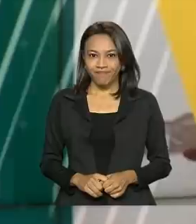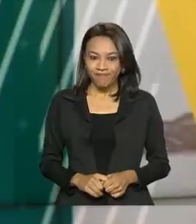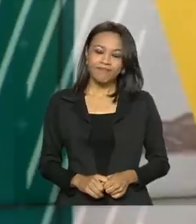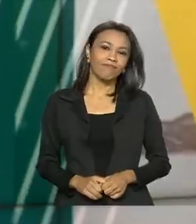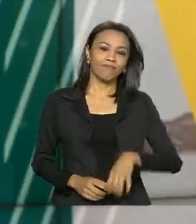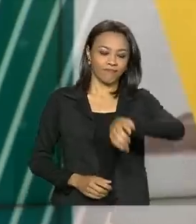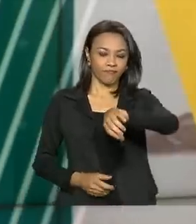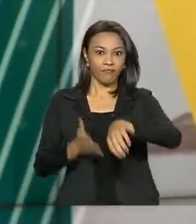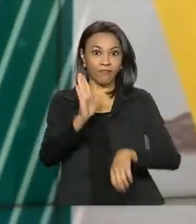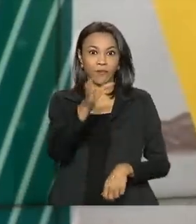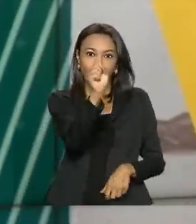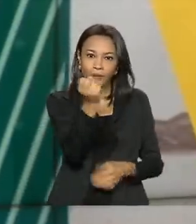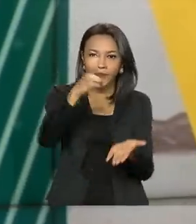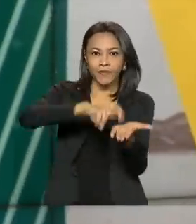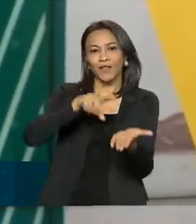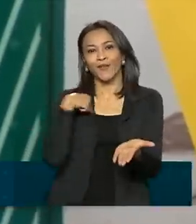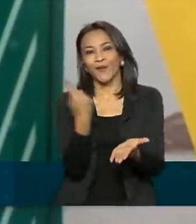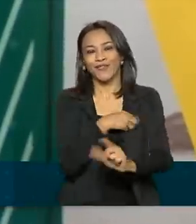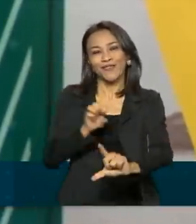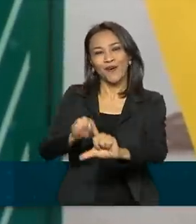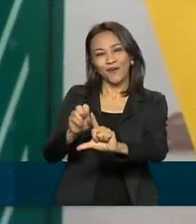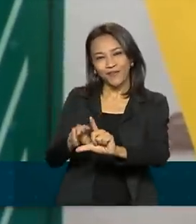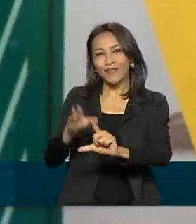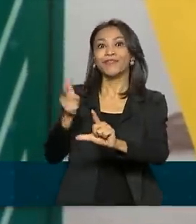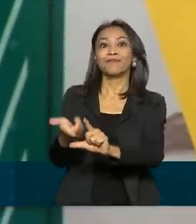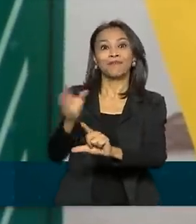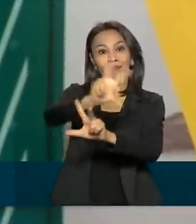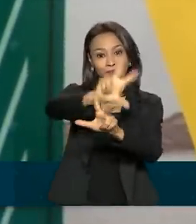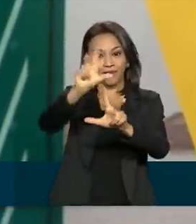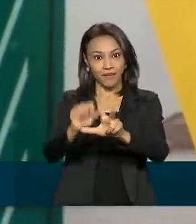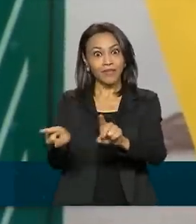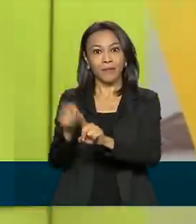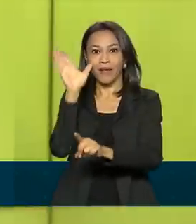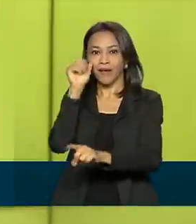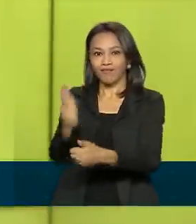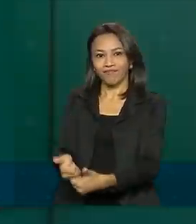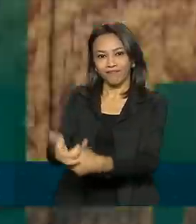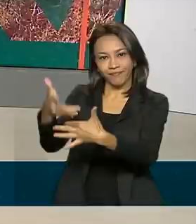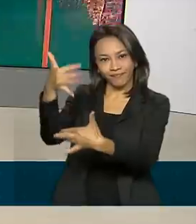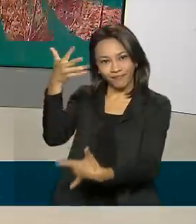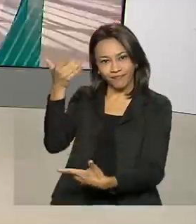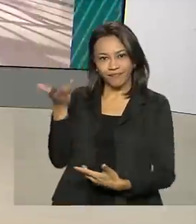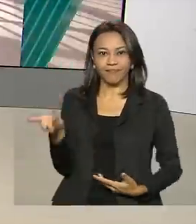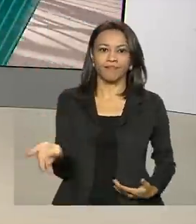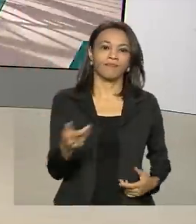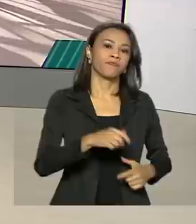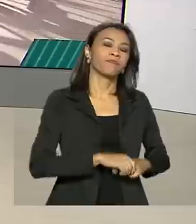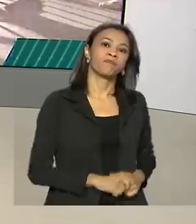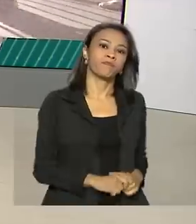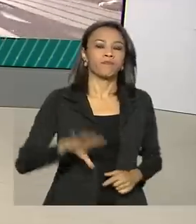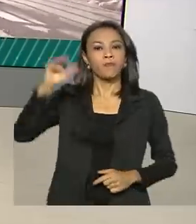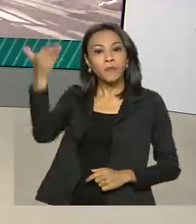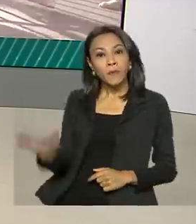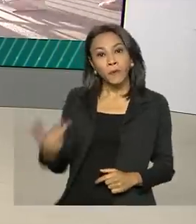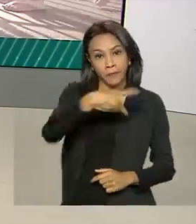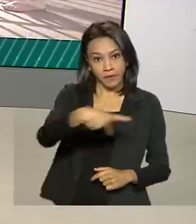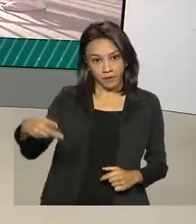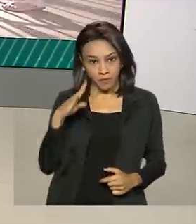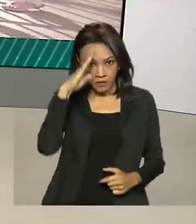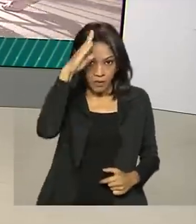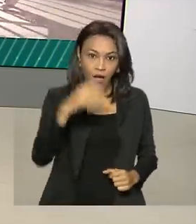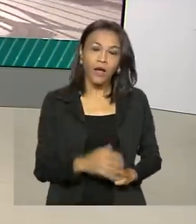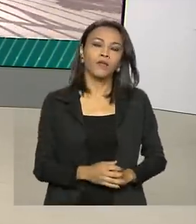Oito horas da manhã, estamos ao vivo pela TV Brasil e redes sociais. O presidente Jair Bolsonaro